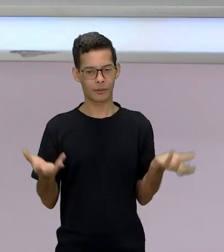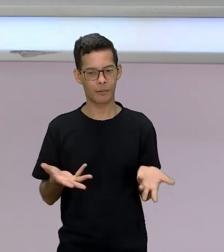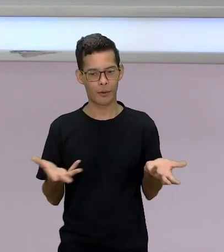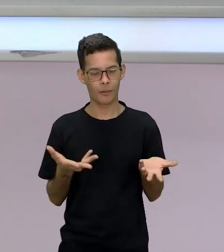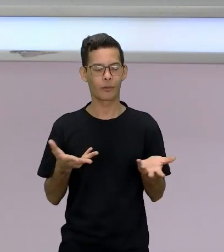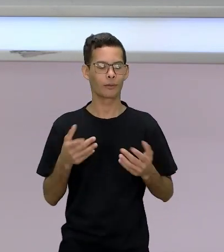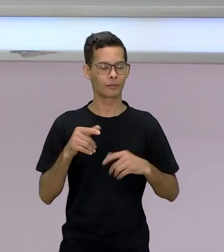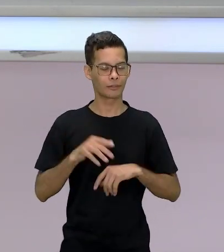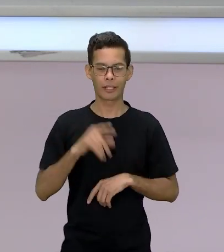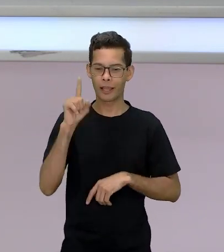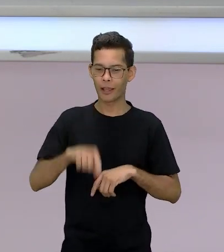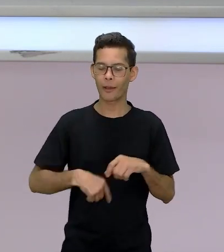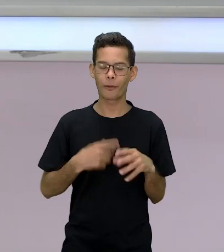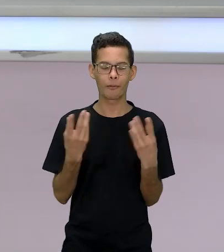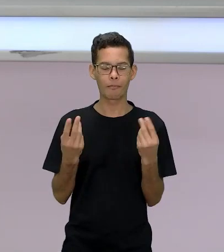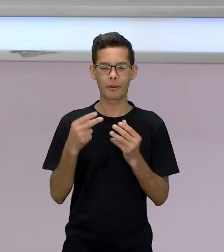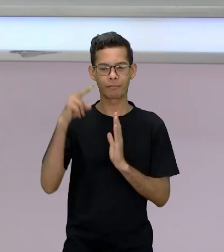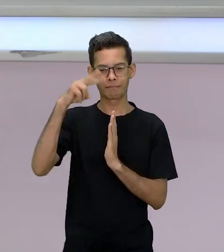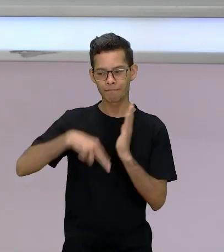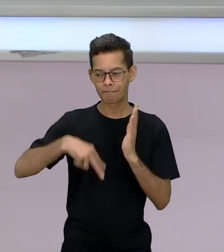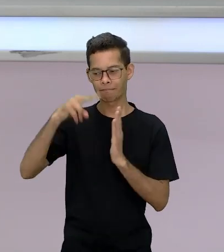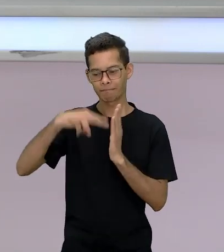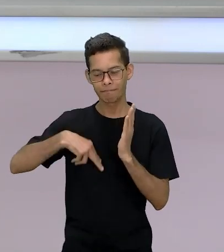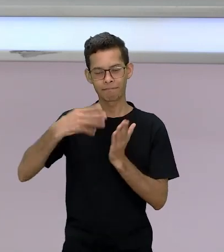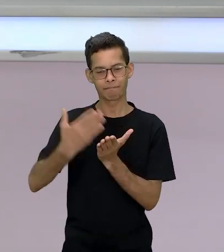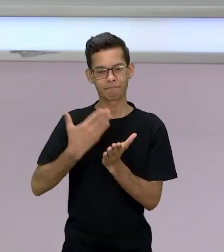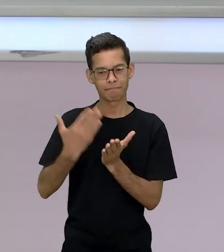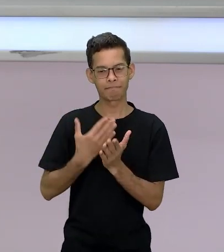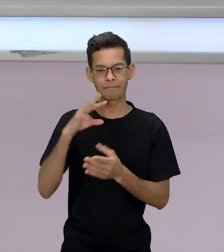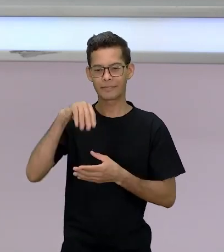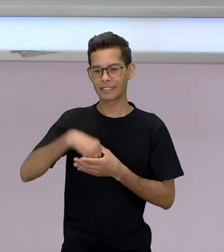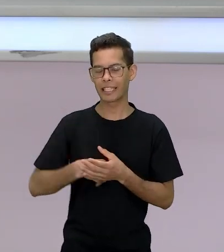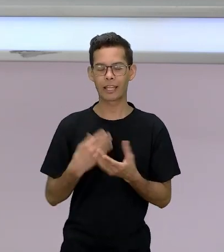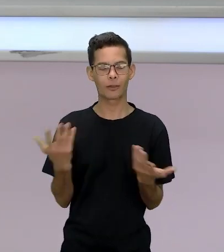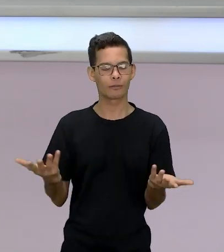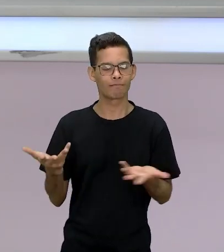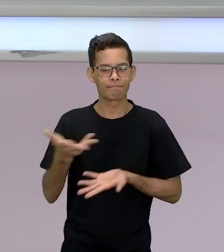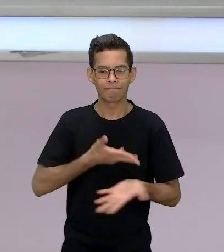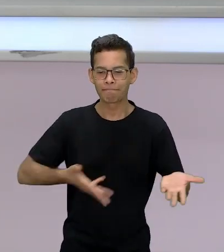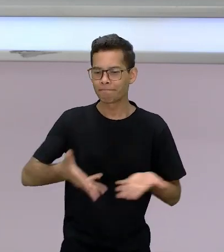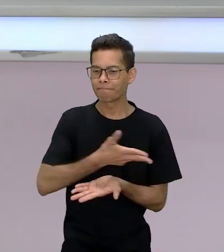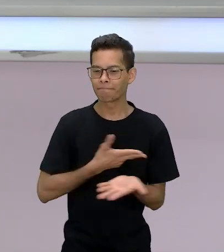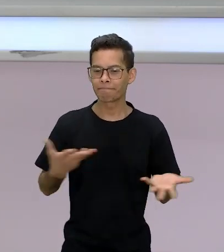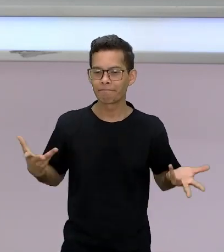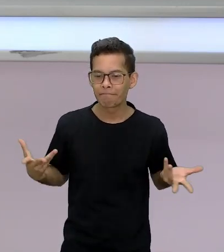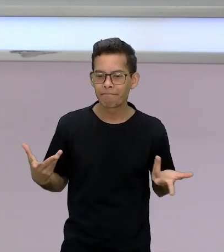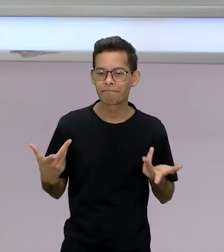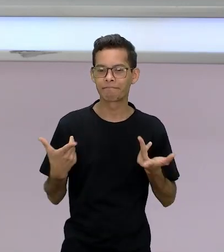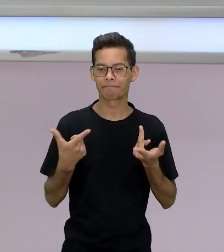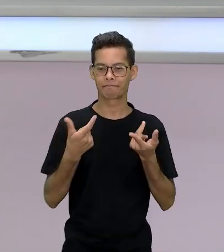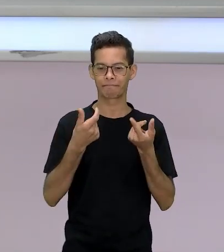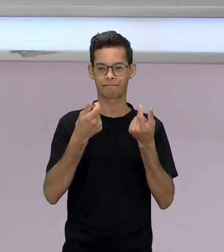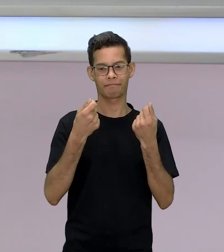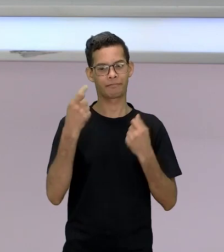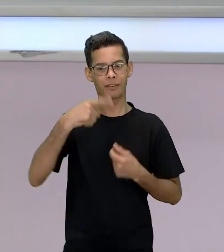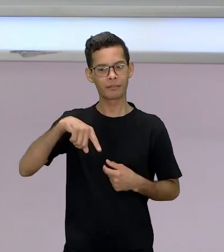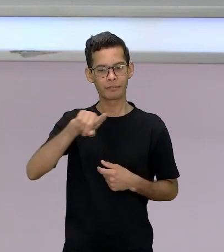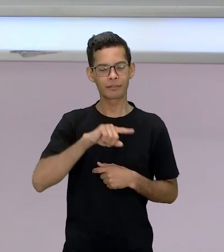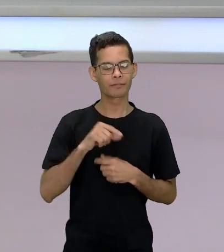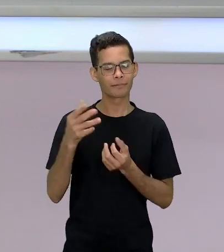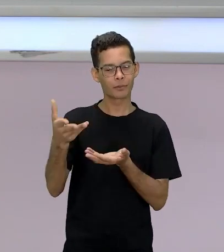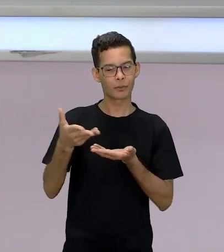obra muito emocionante, um diálogo que vai se estender aqui. E você está